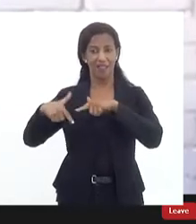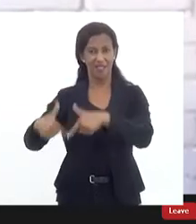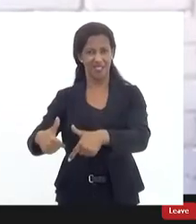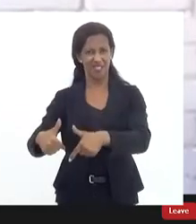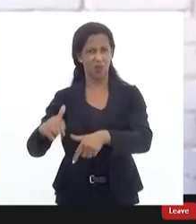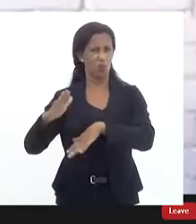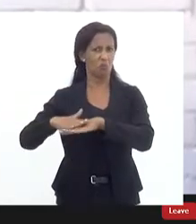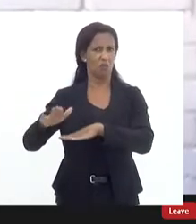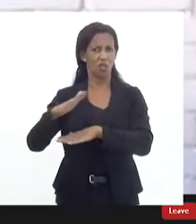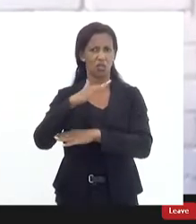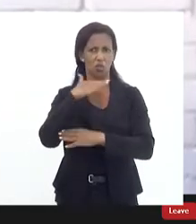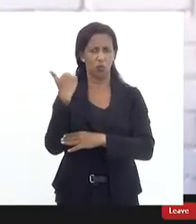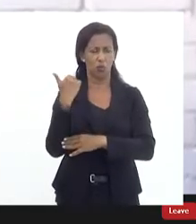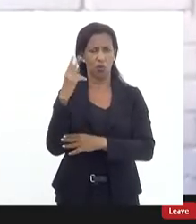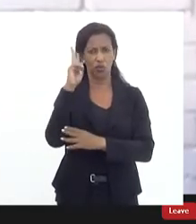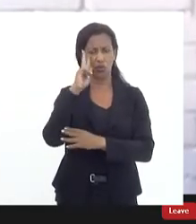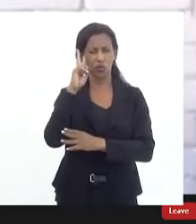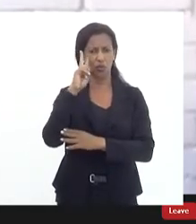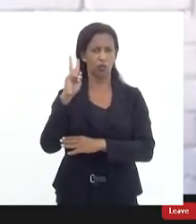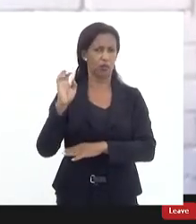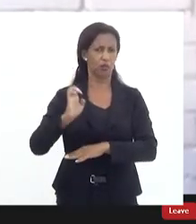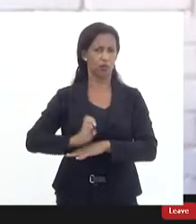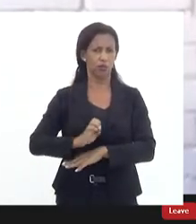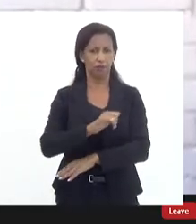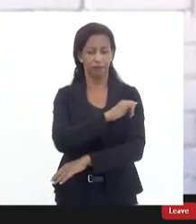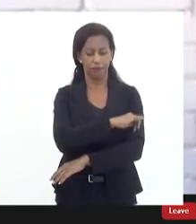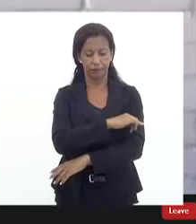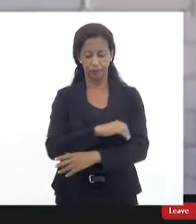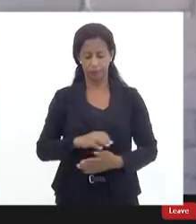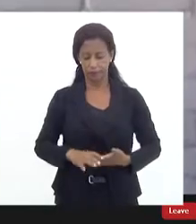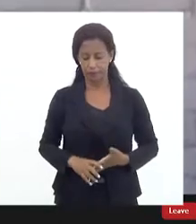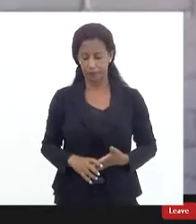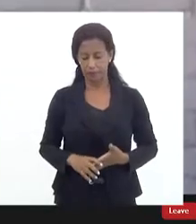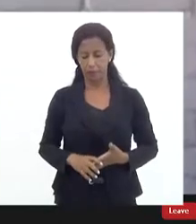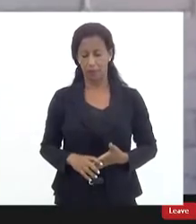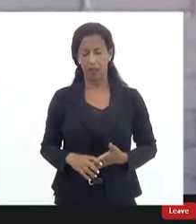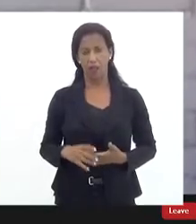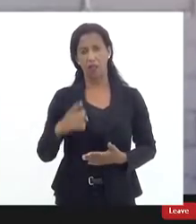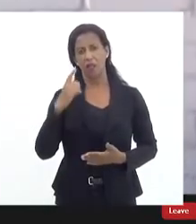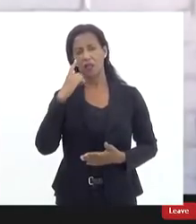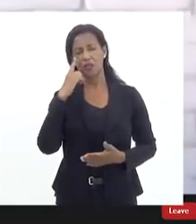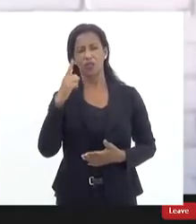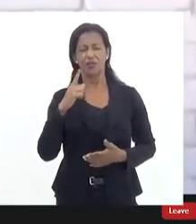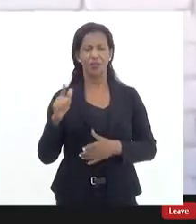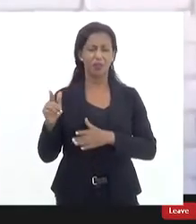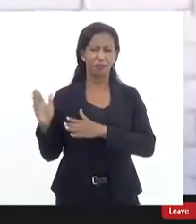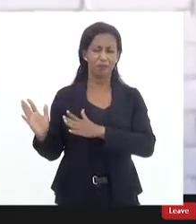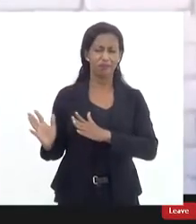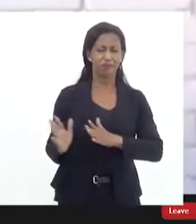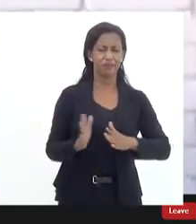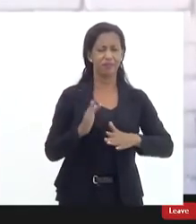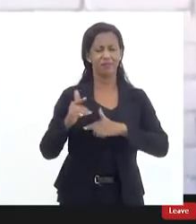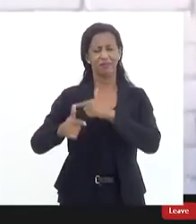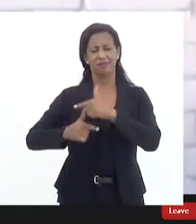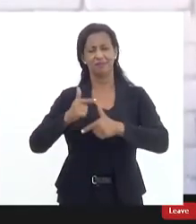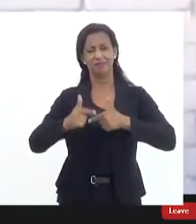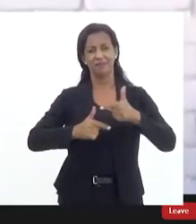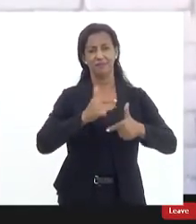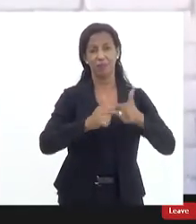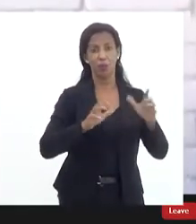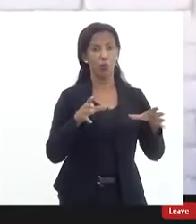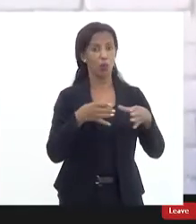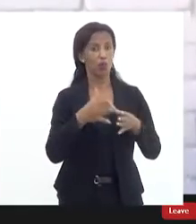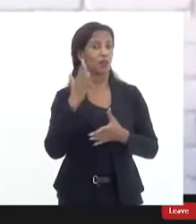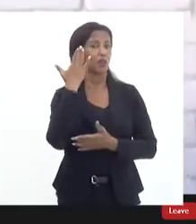letal da história do Estado a gente veio trabalhando o grupo sabendo até no